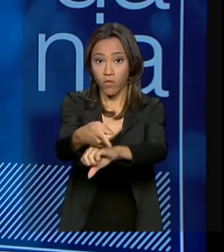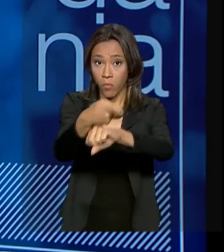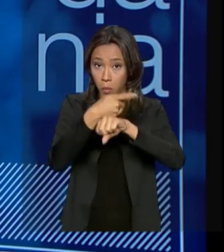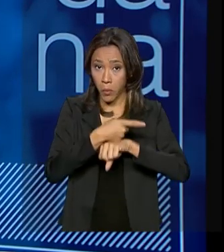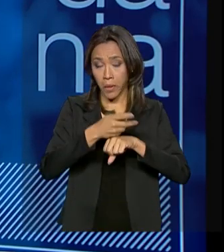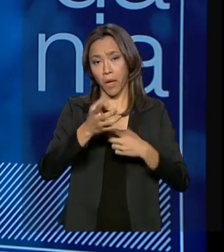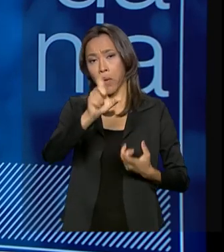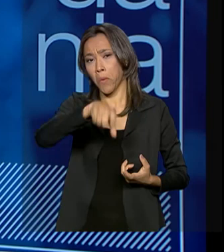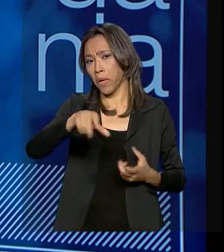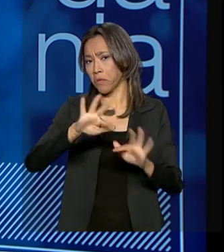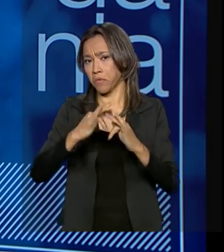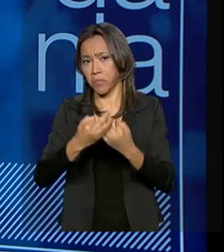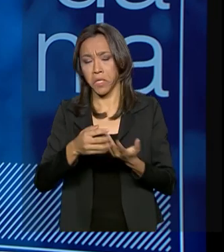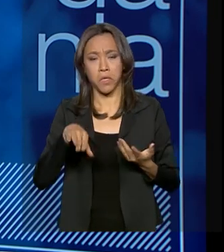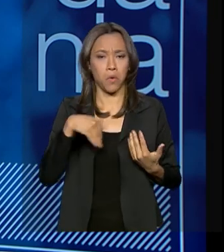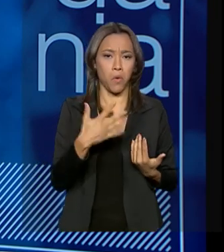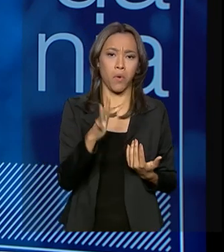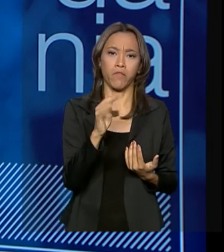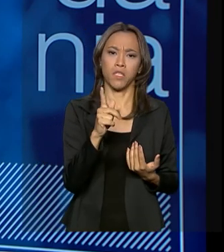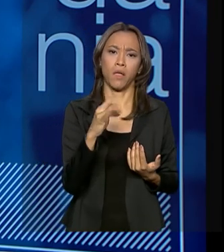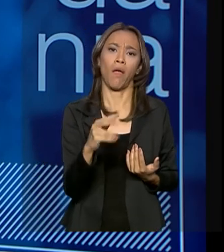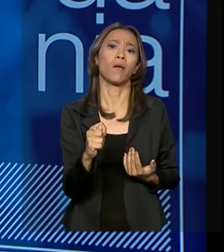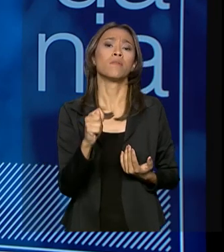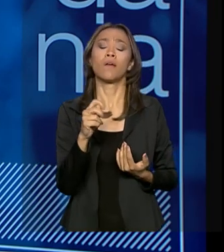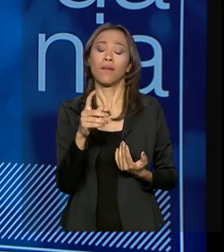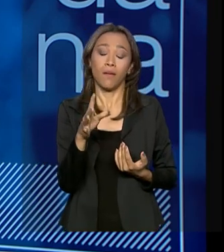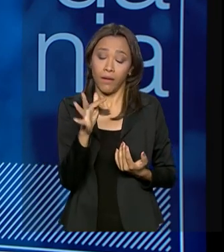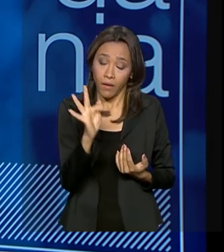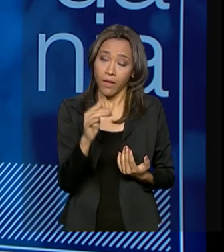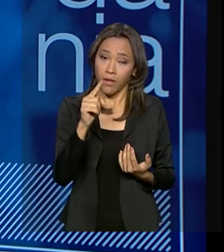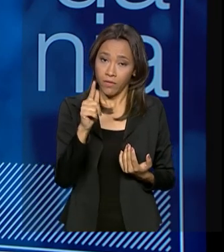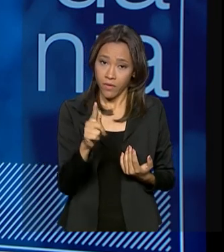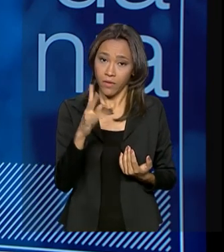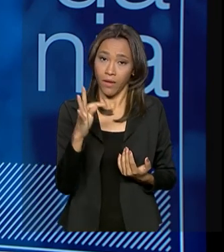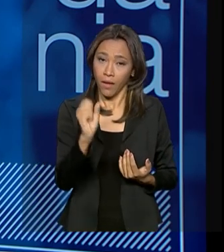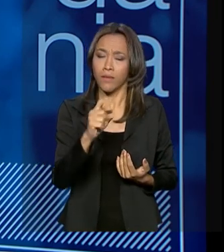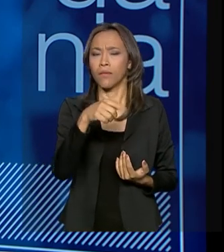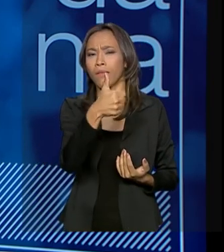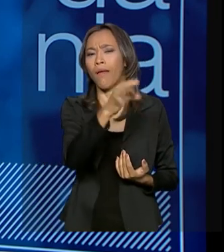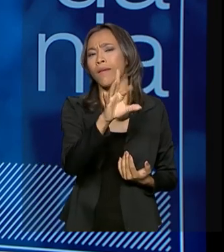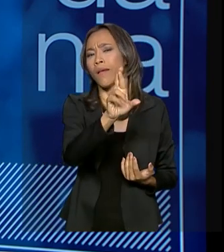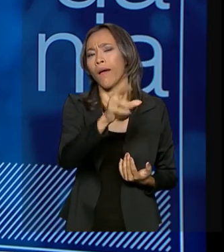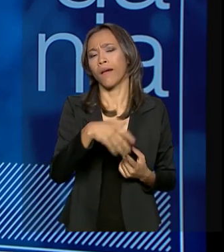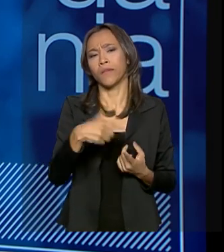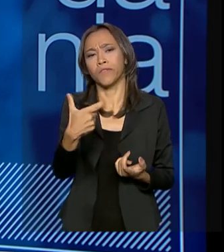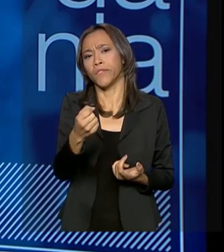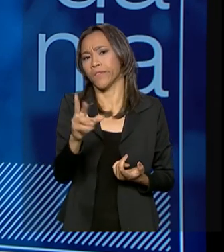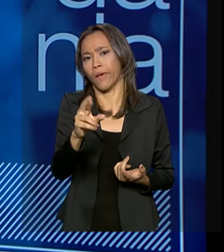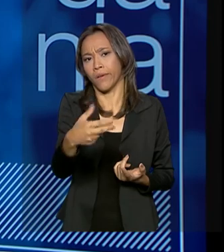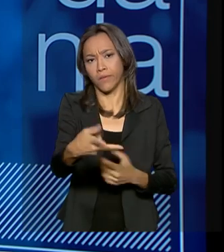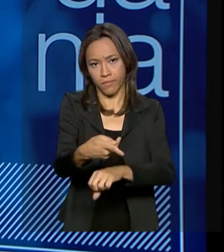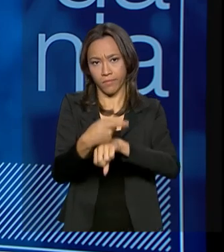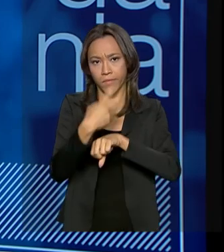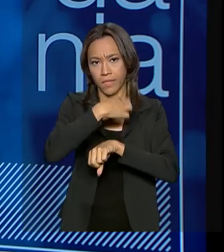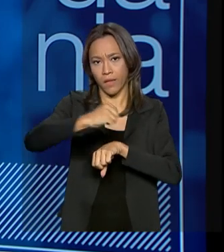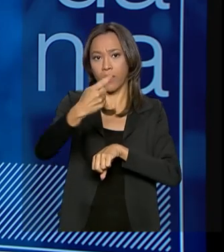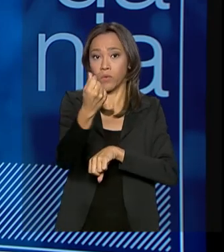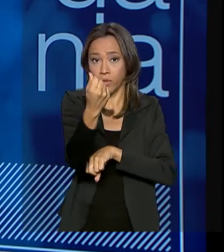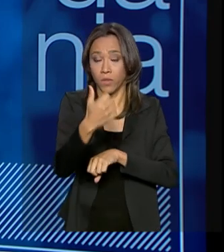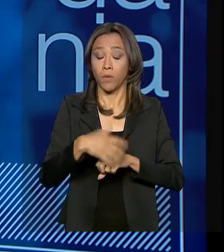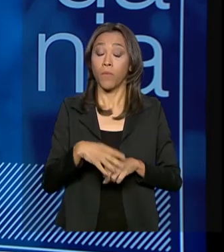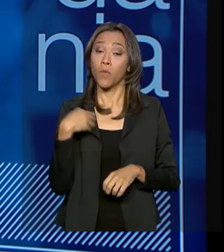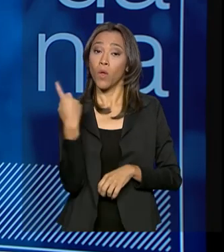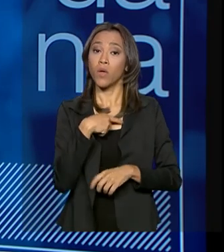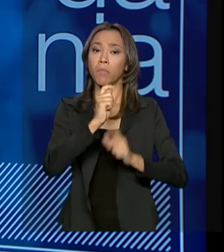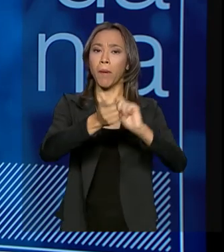Bolsa Família, FGTS, 10 reais, 20 reais. Nós realizamos no pagamento do FGTS,